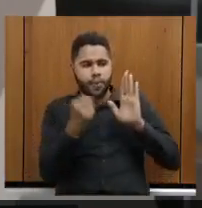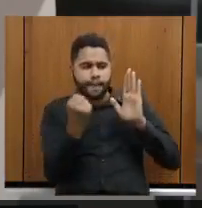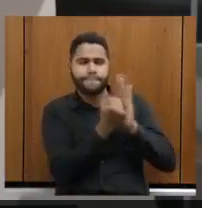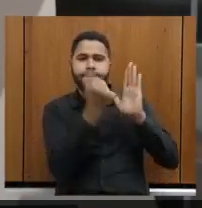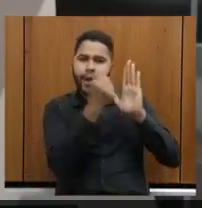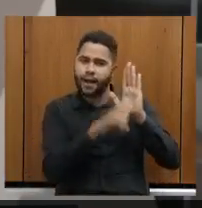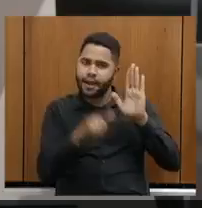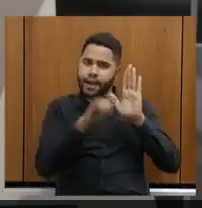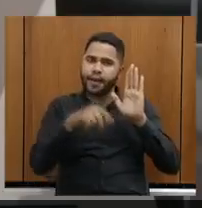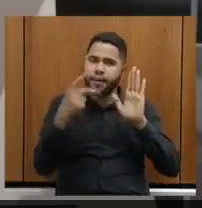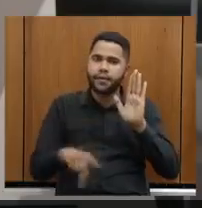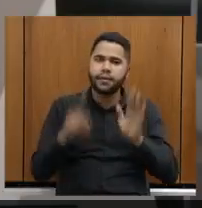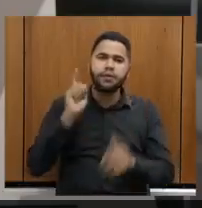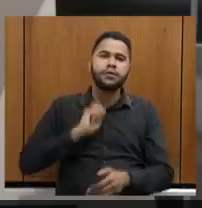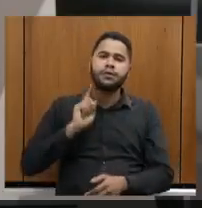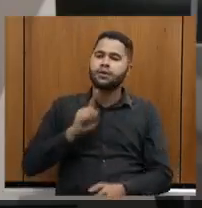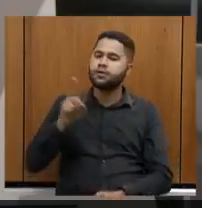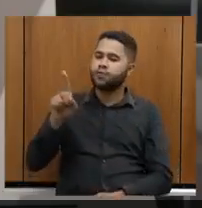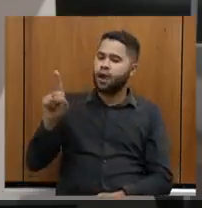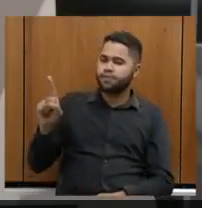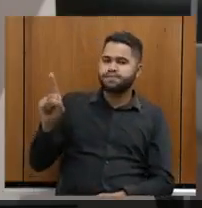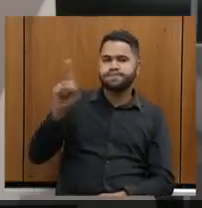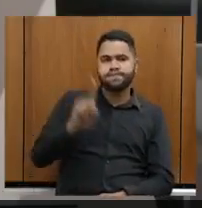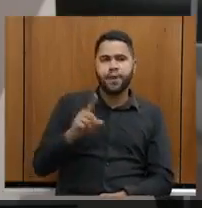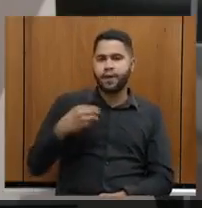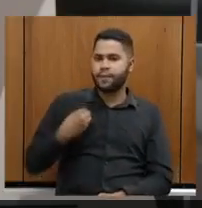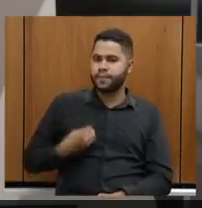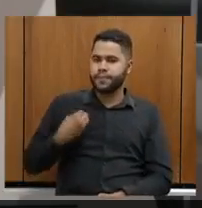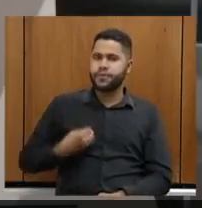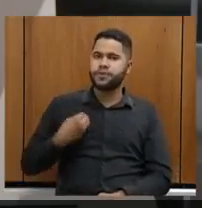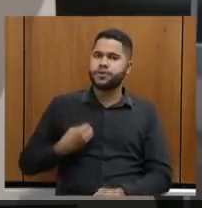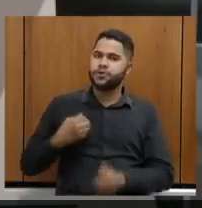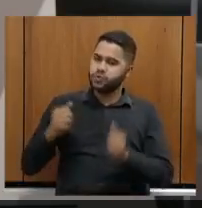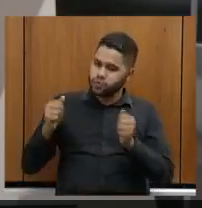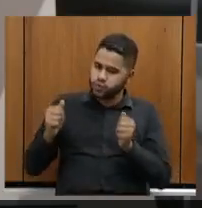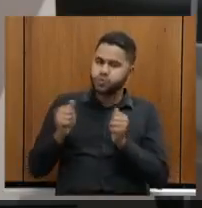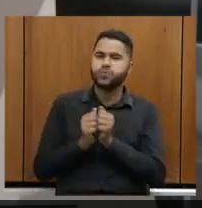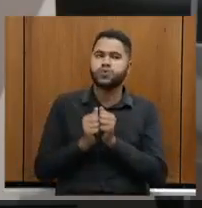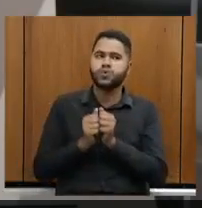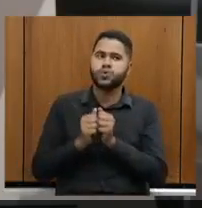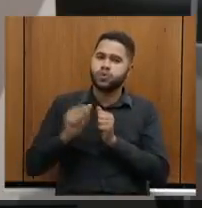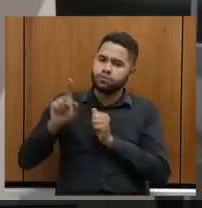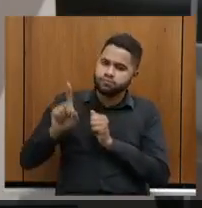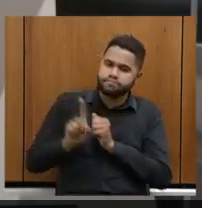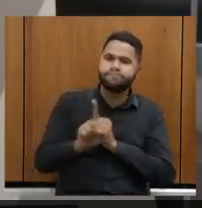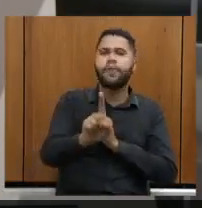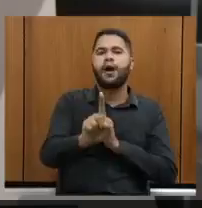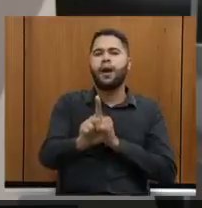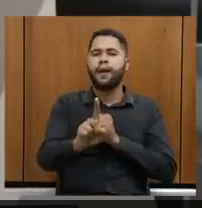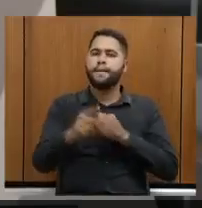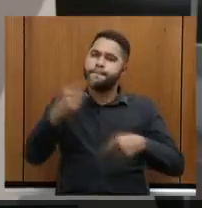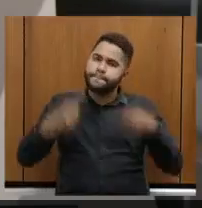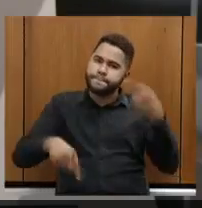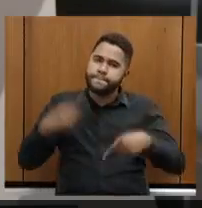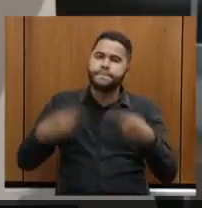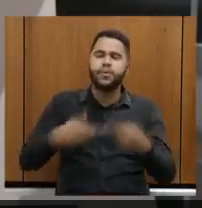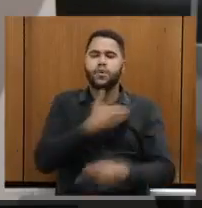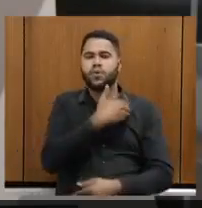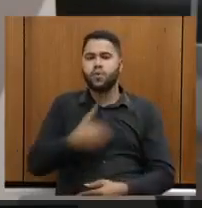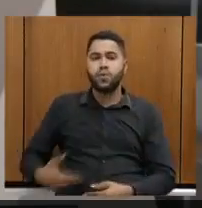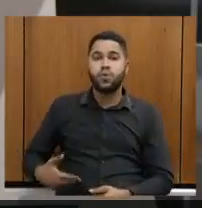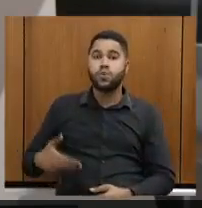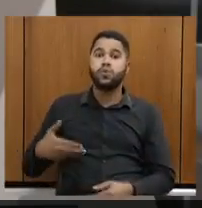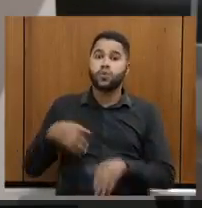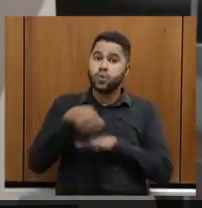Gerais, a sua presença na frente e à frente das políticas públicas de turismo